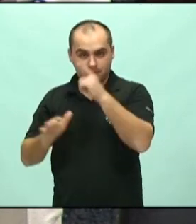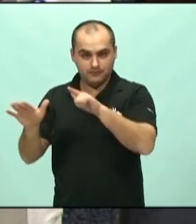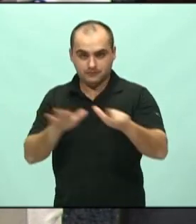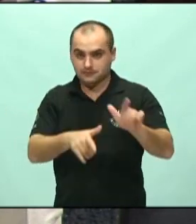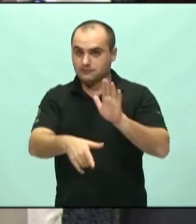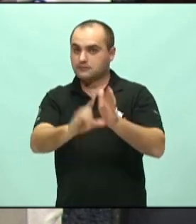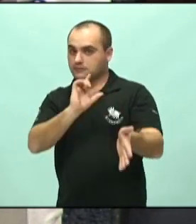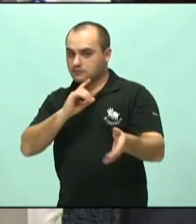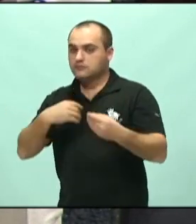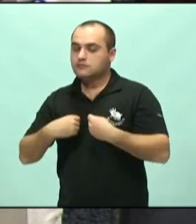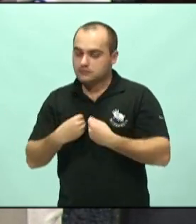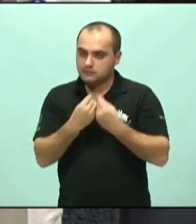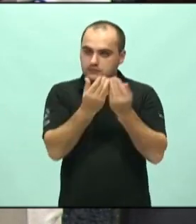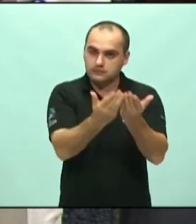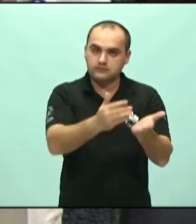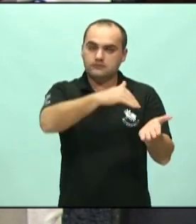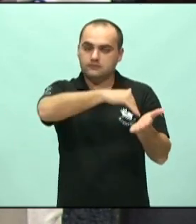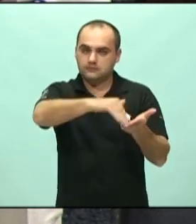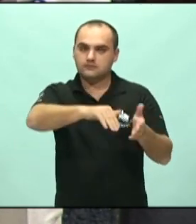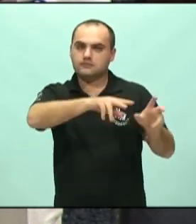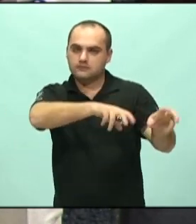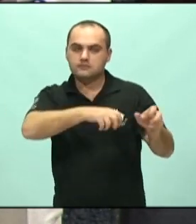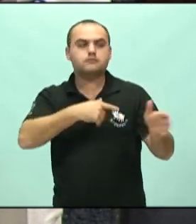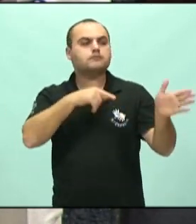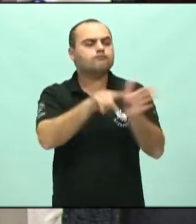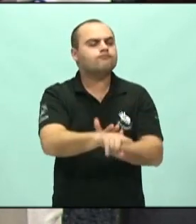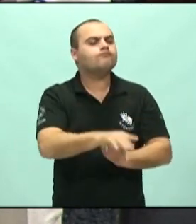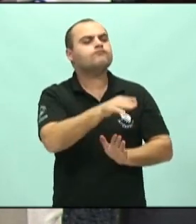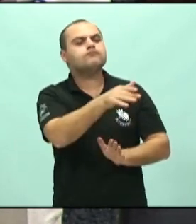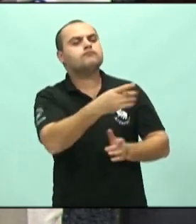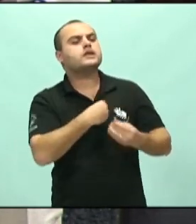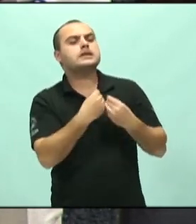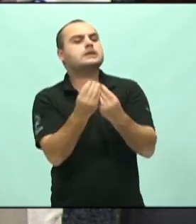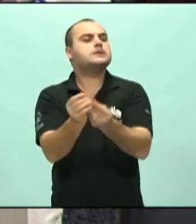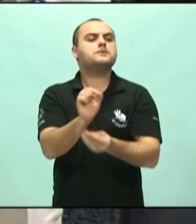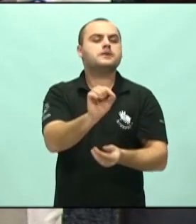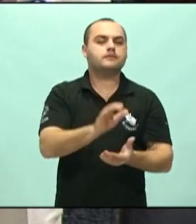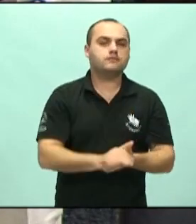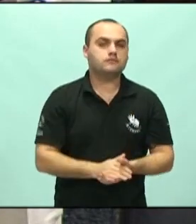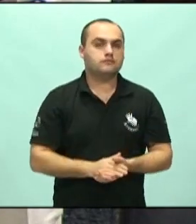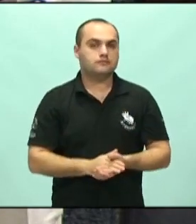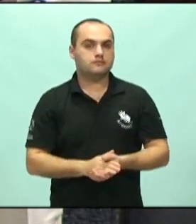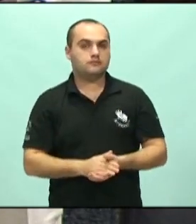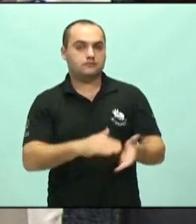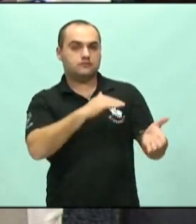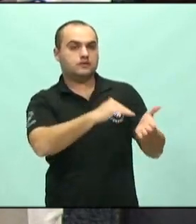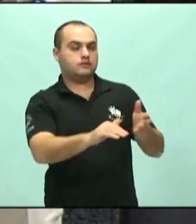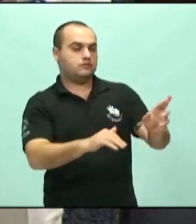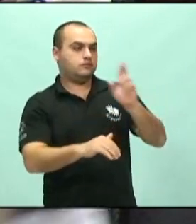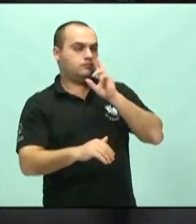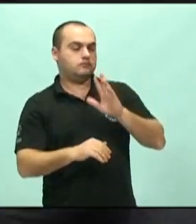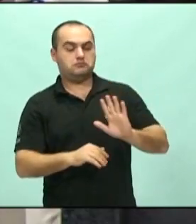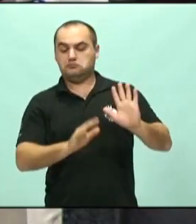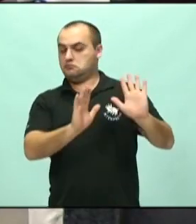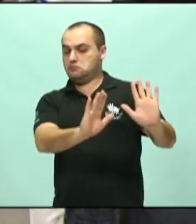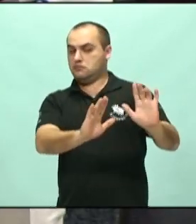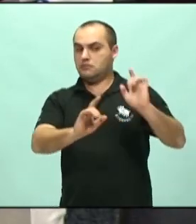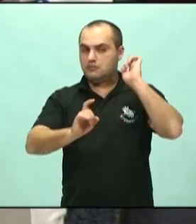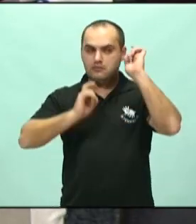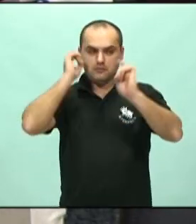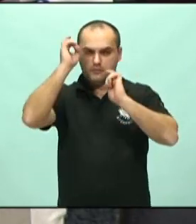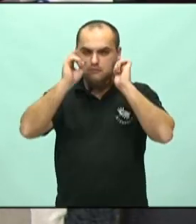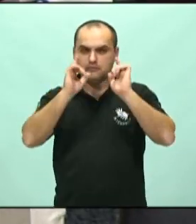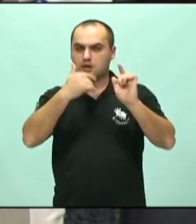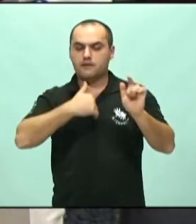fomos até o secretário da Fazenda e questionamos, secretário, o que o senhor vai entregar? Ele nos disse, não se preocupem, eu vou